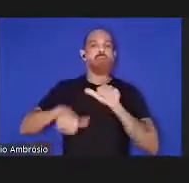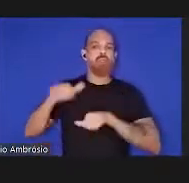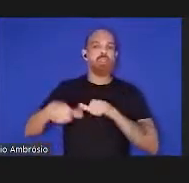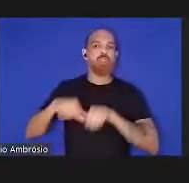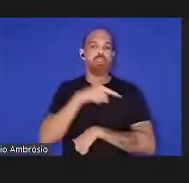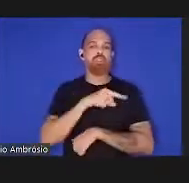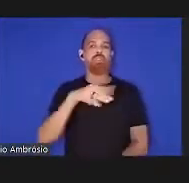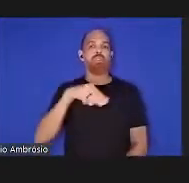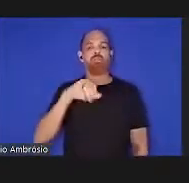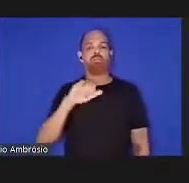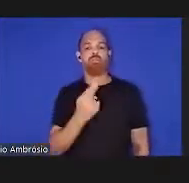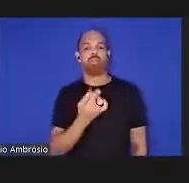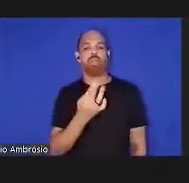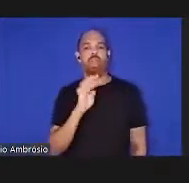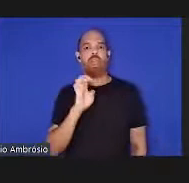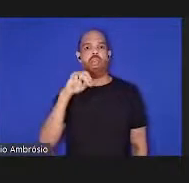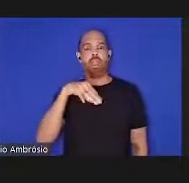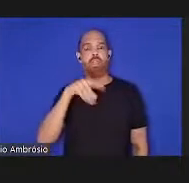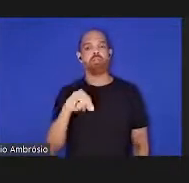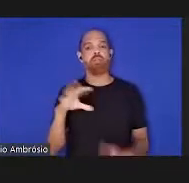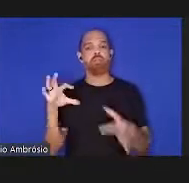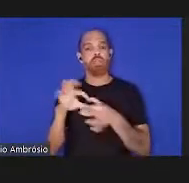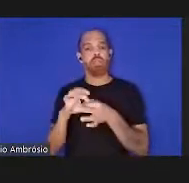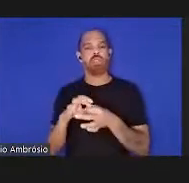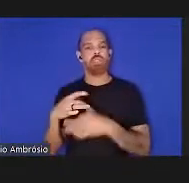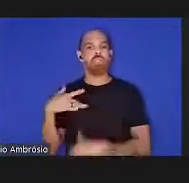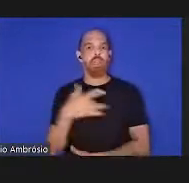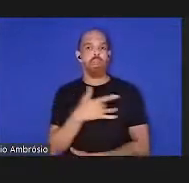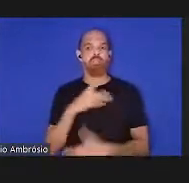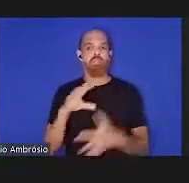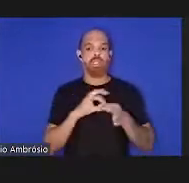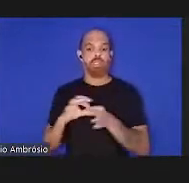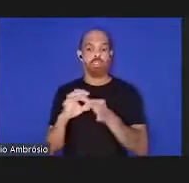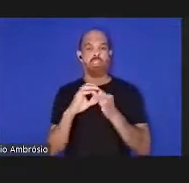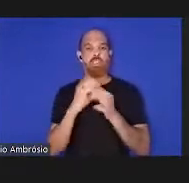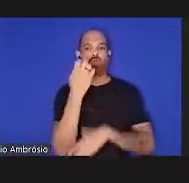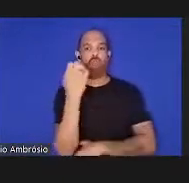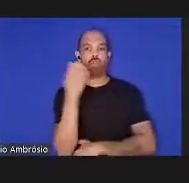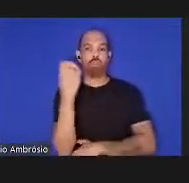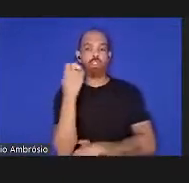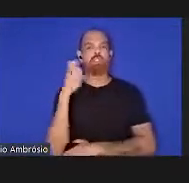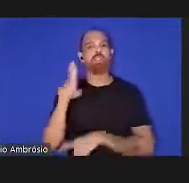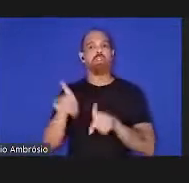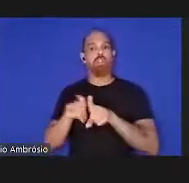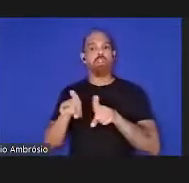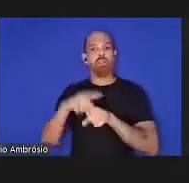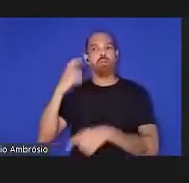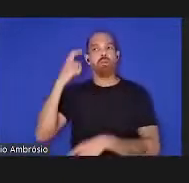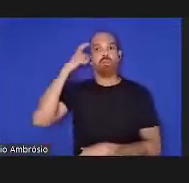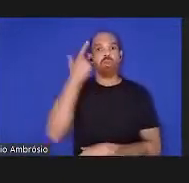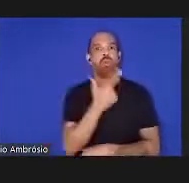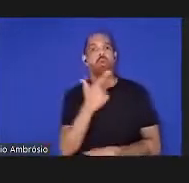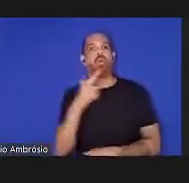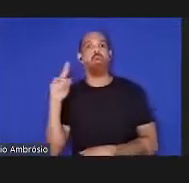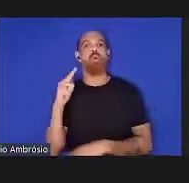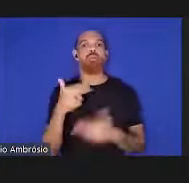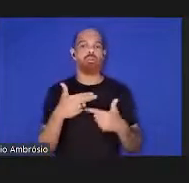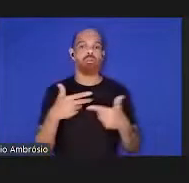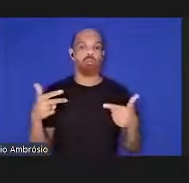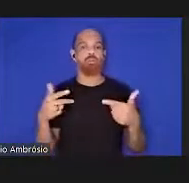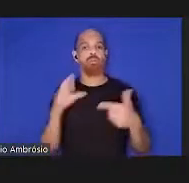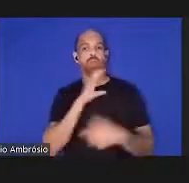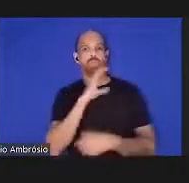reintegrando a saúde e a integridade do ecossistema e ao mesmo tempo tratando de outras questões urgentes como